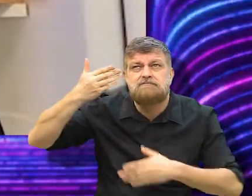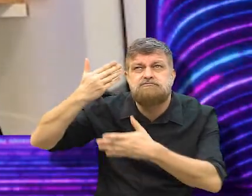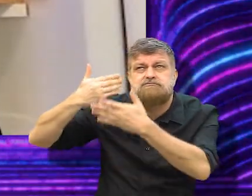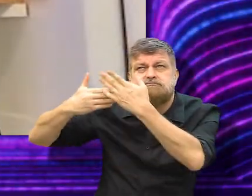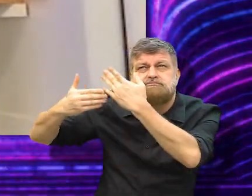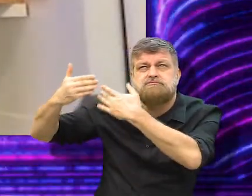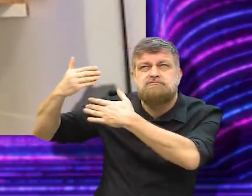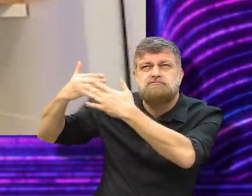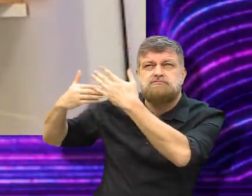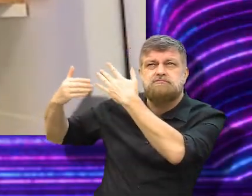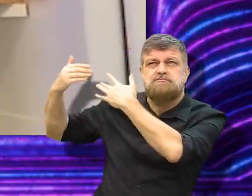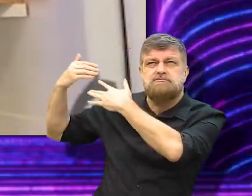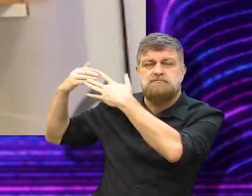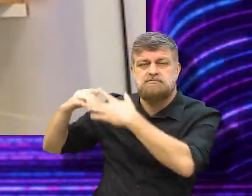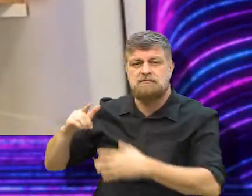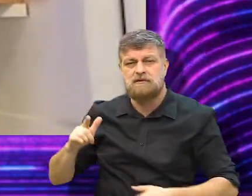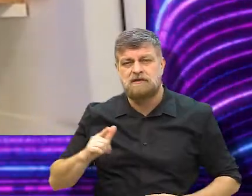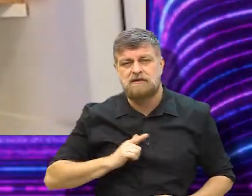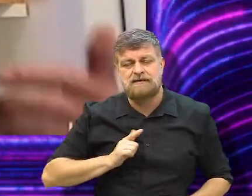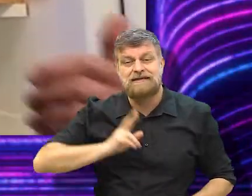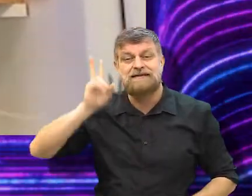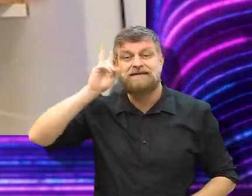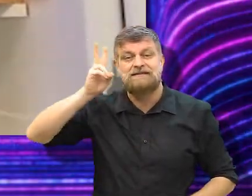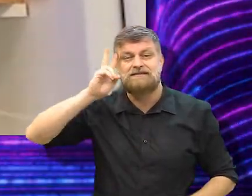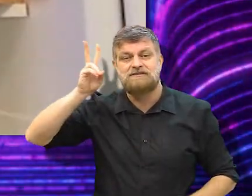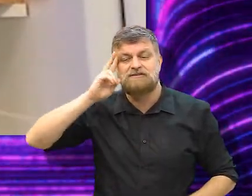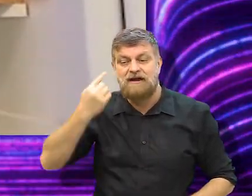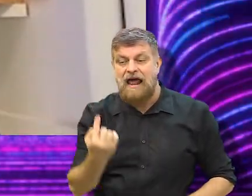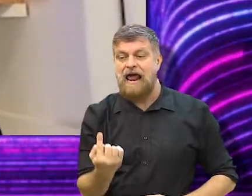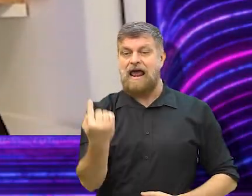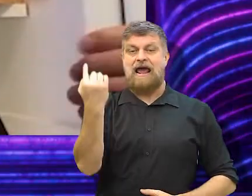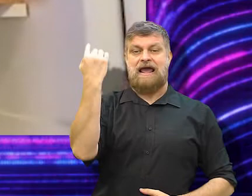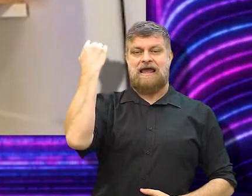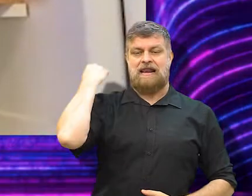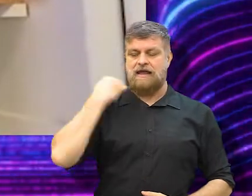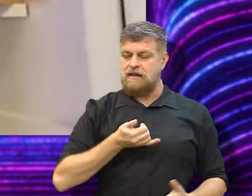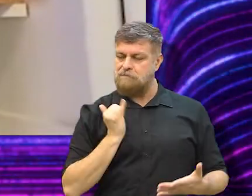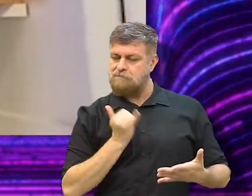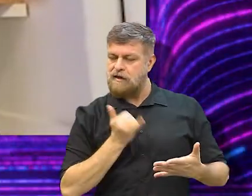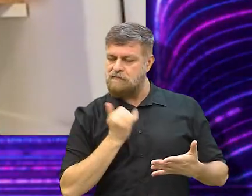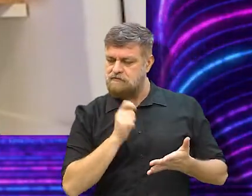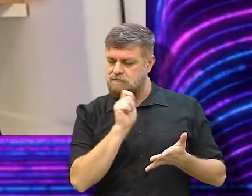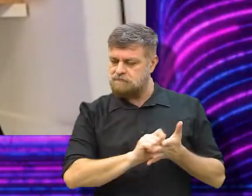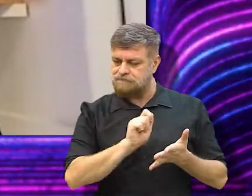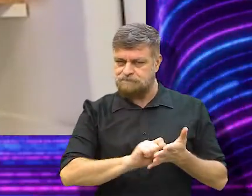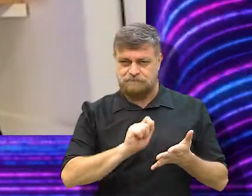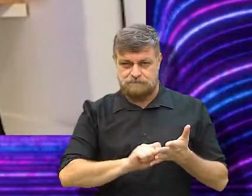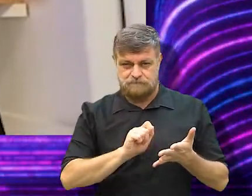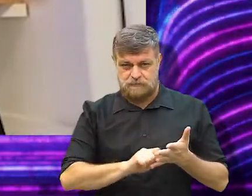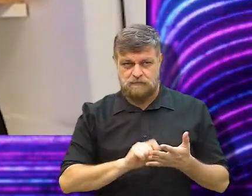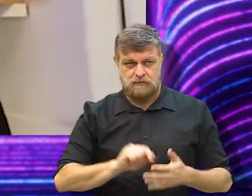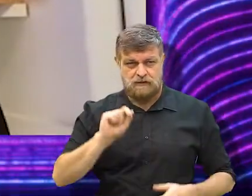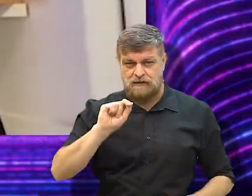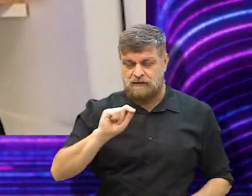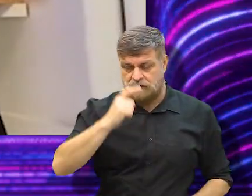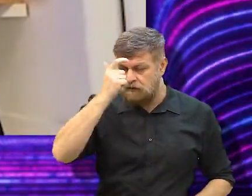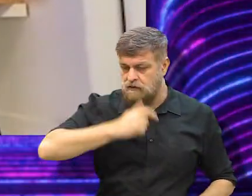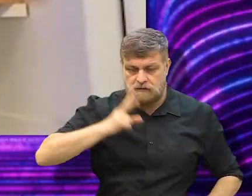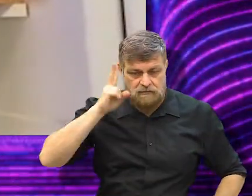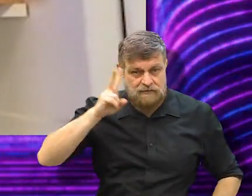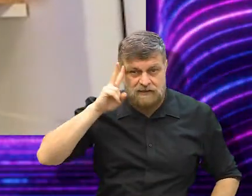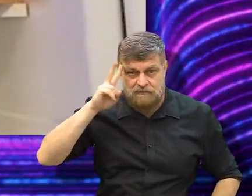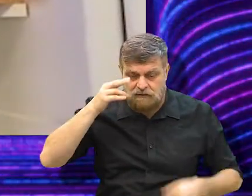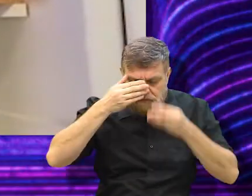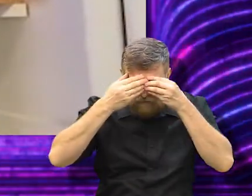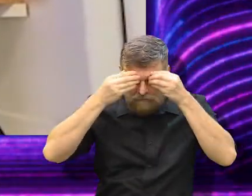passados. Então, ele traz histórias lá da vida dele, lá de trás, que ele vai contando para a Belinha que ele não se